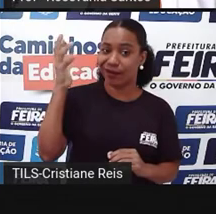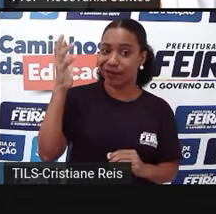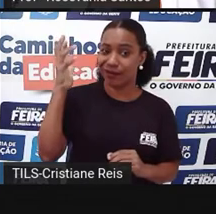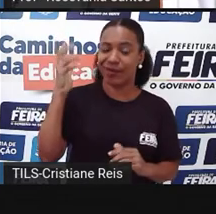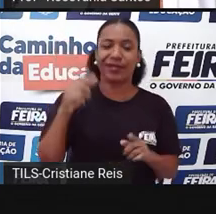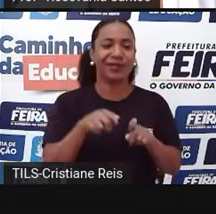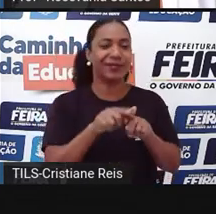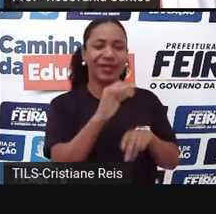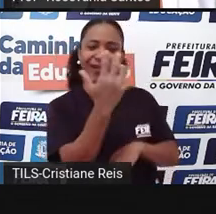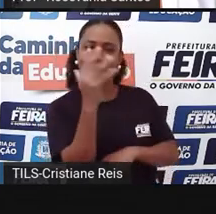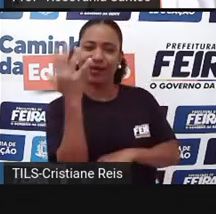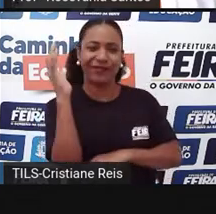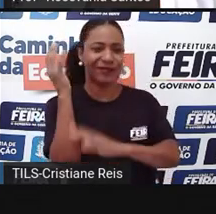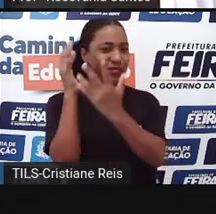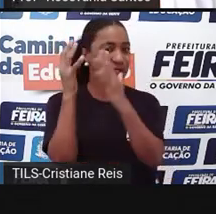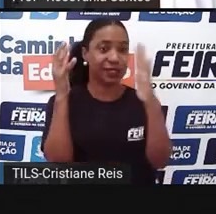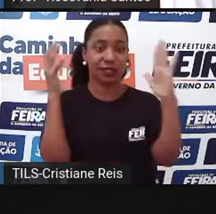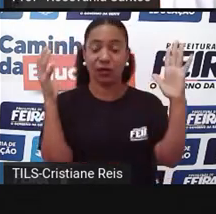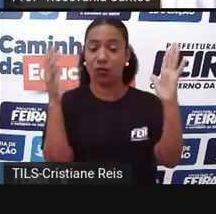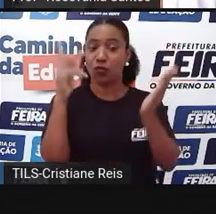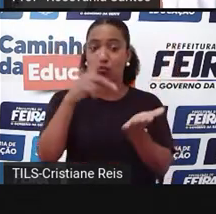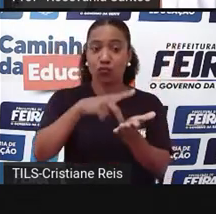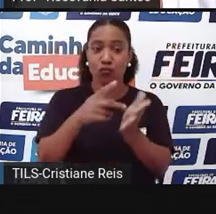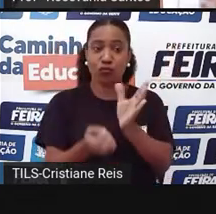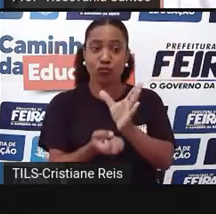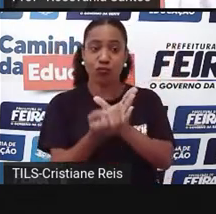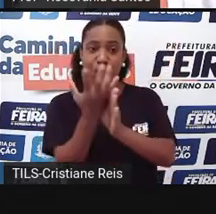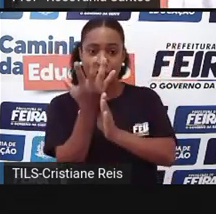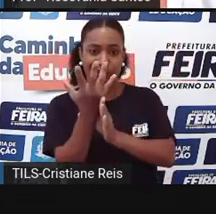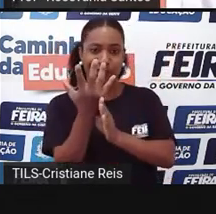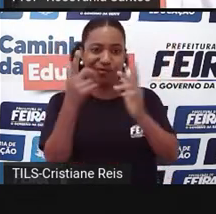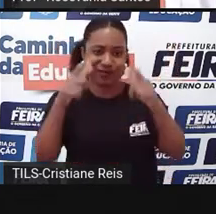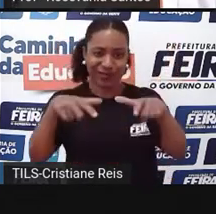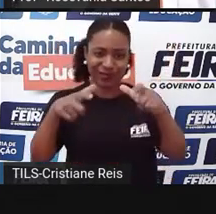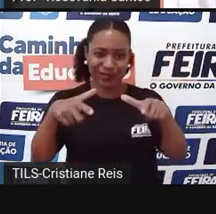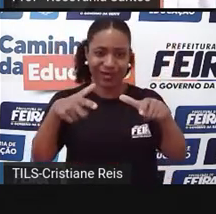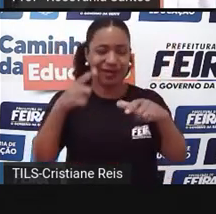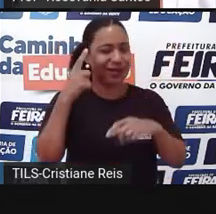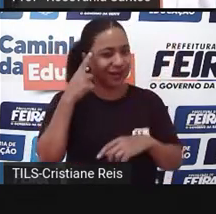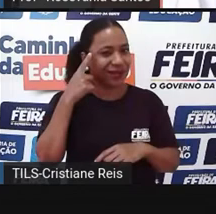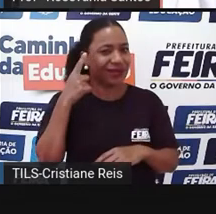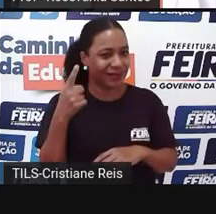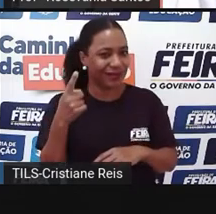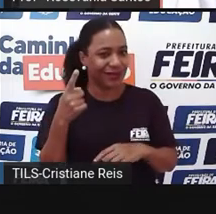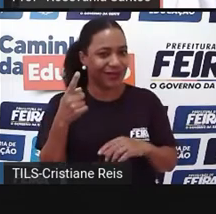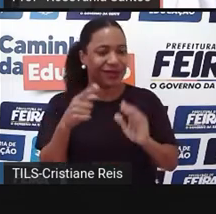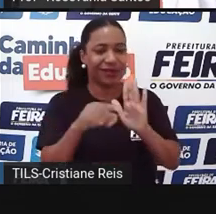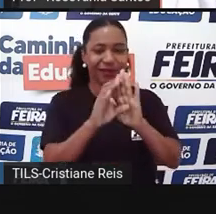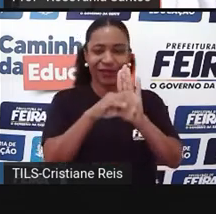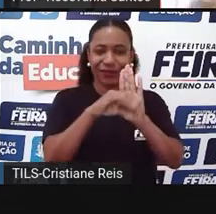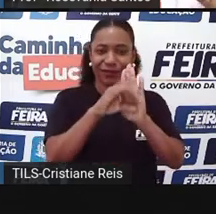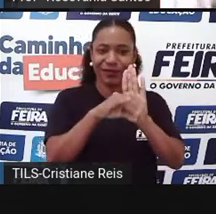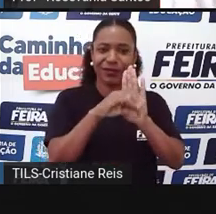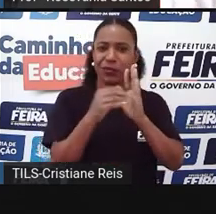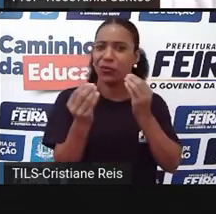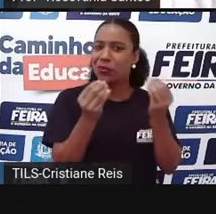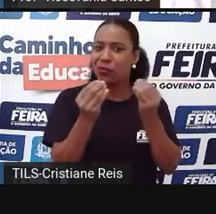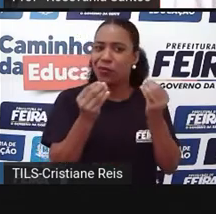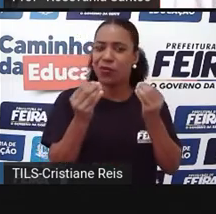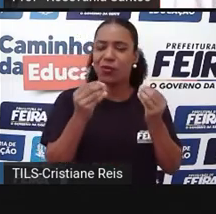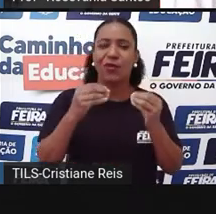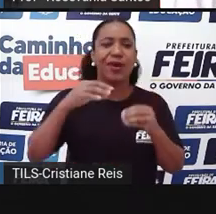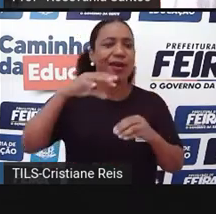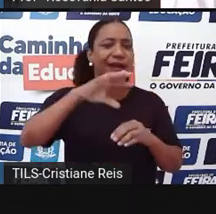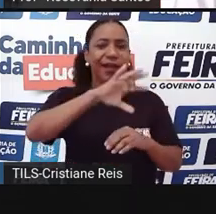que são os critérios que eu utilizei para regionalizar. Porque vocês lembram ainda, né, do conceito de regionalização. O que é